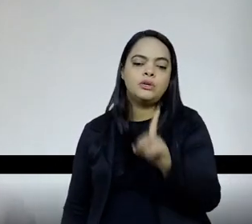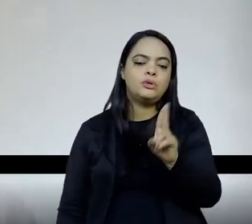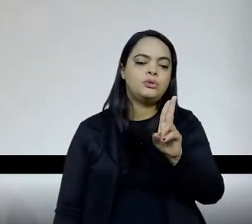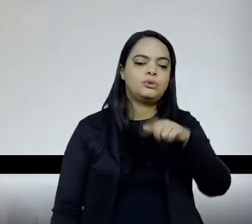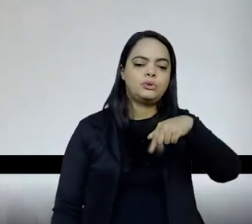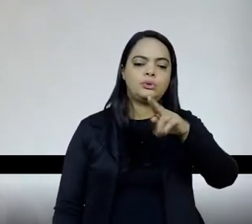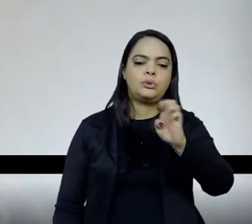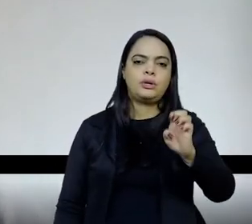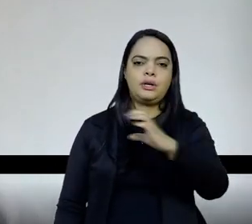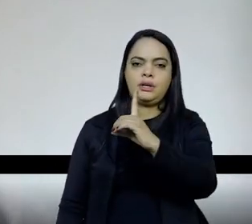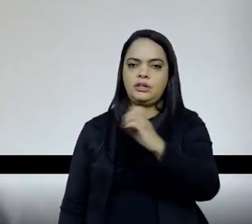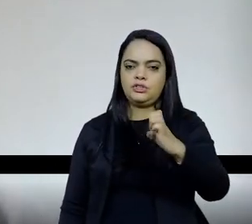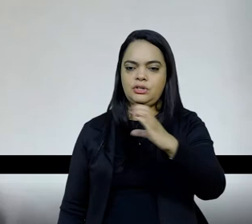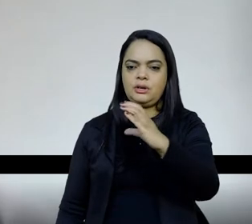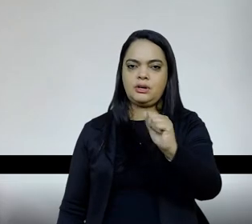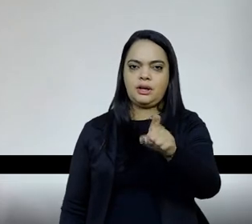claro, tem a leitura